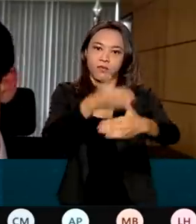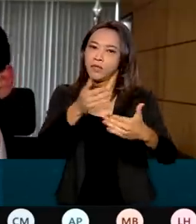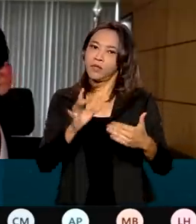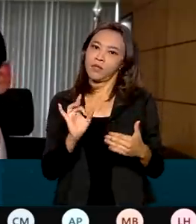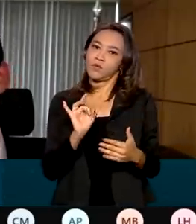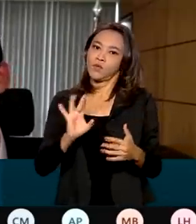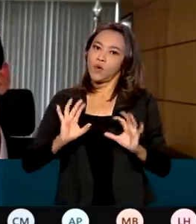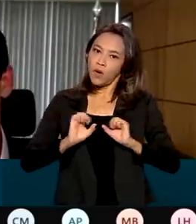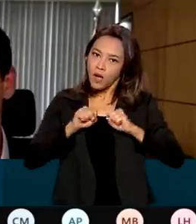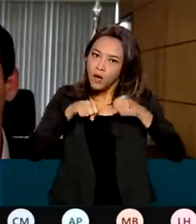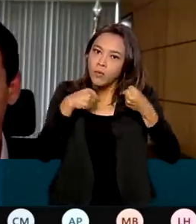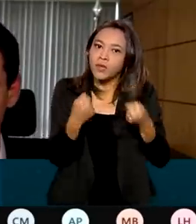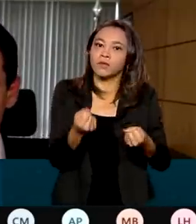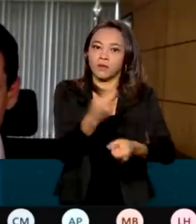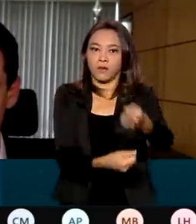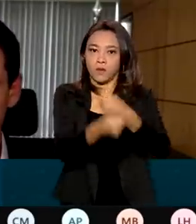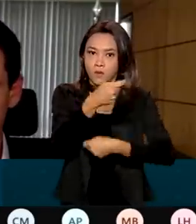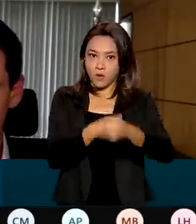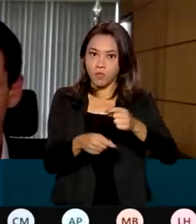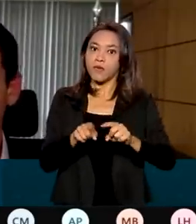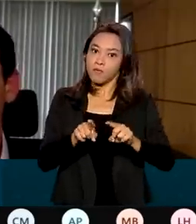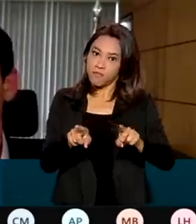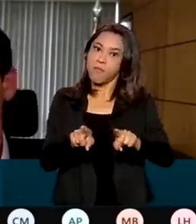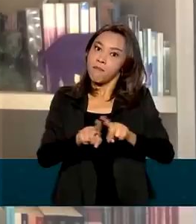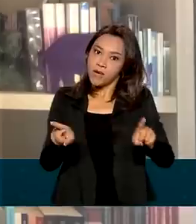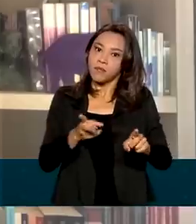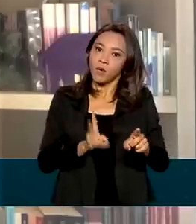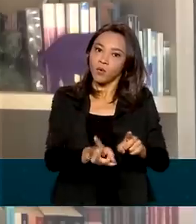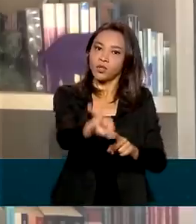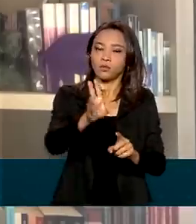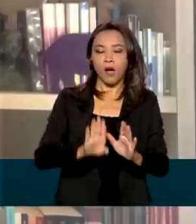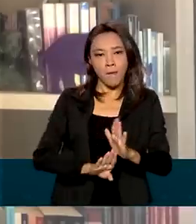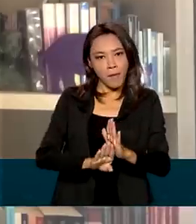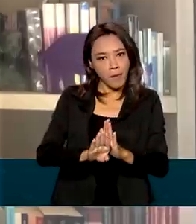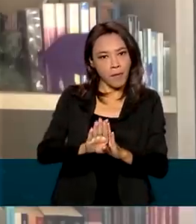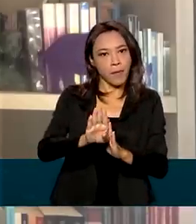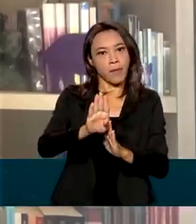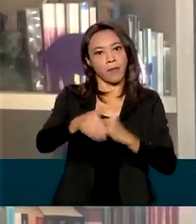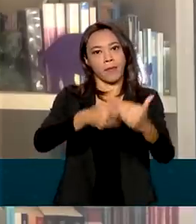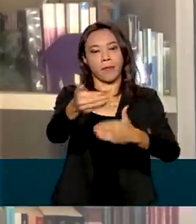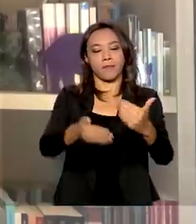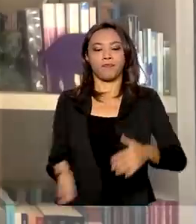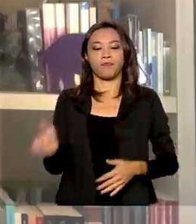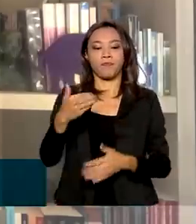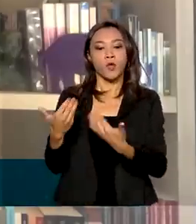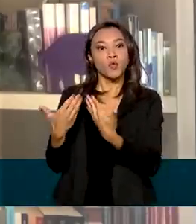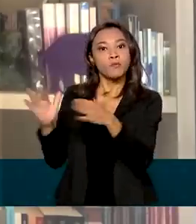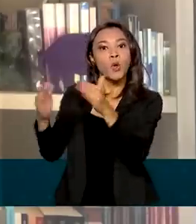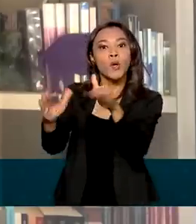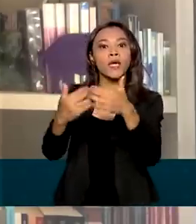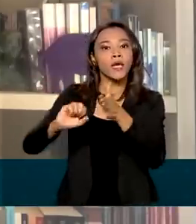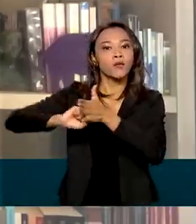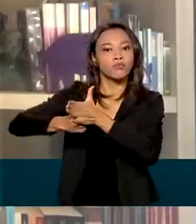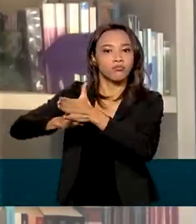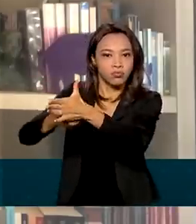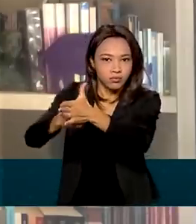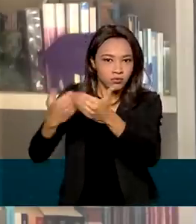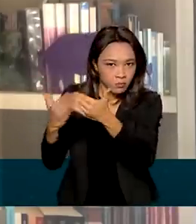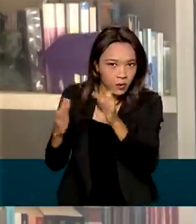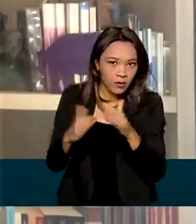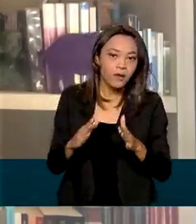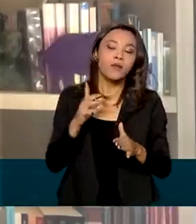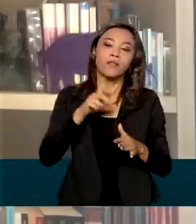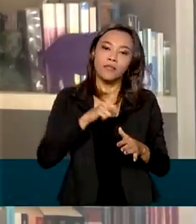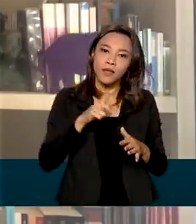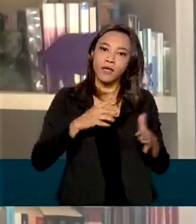recuperação econômica, mas para um crescimento sustentável. Além do desbloqueio de recursos, os ministérios terão mais espaço para